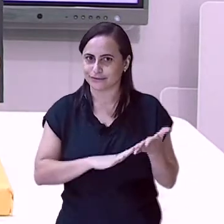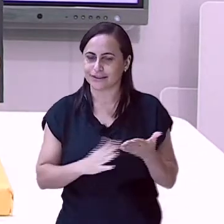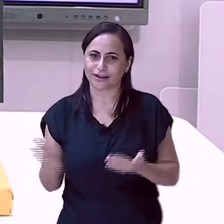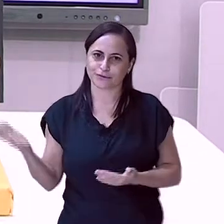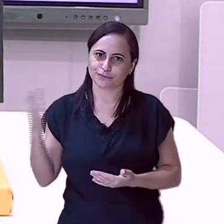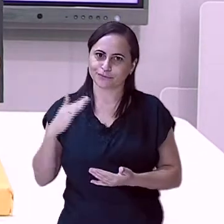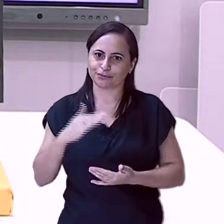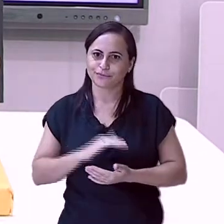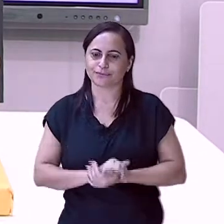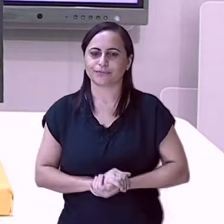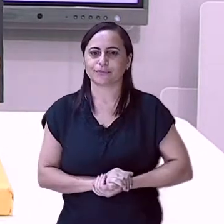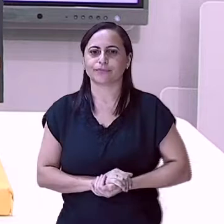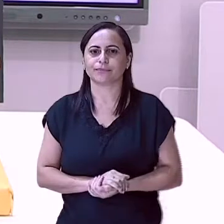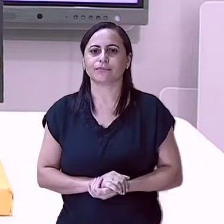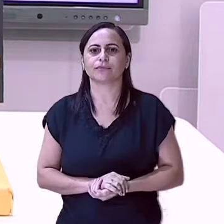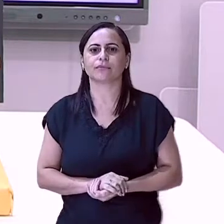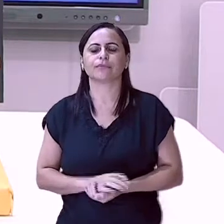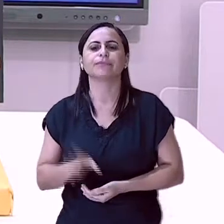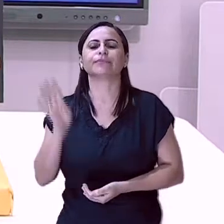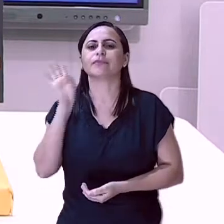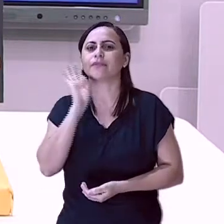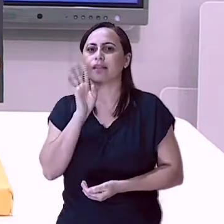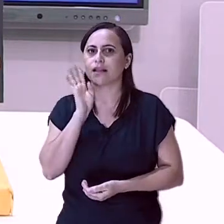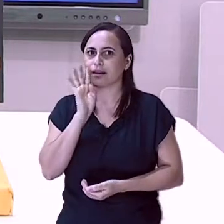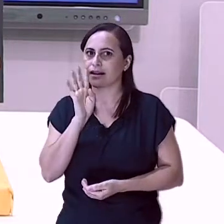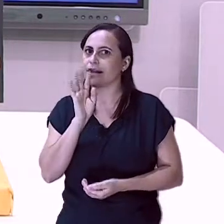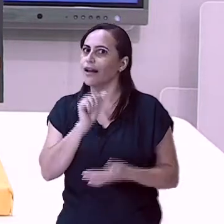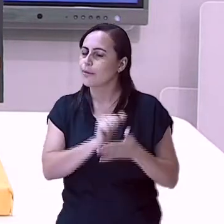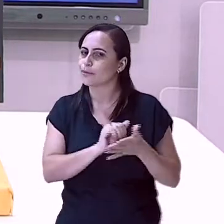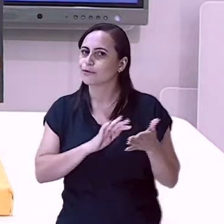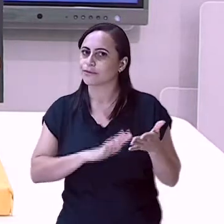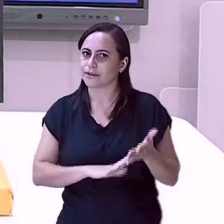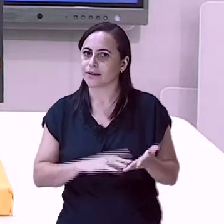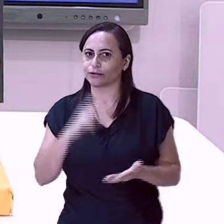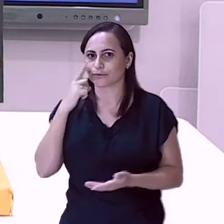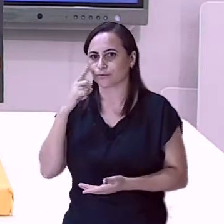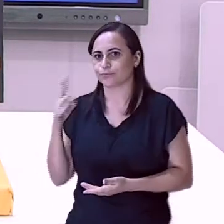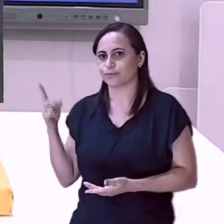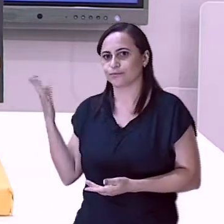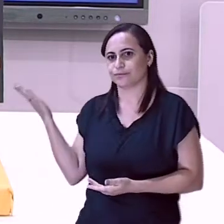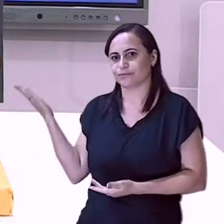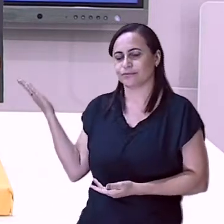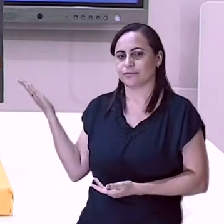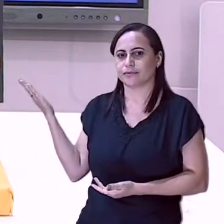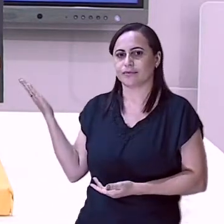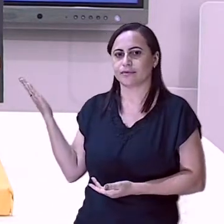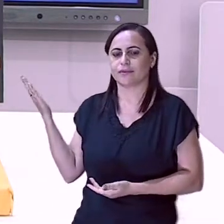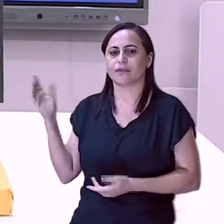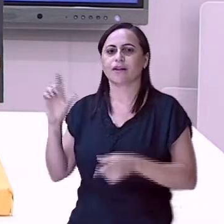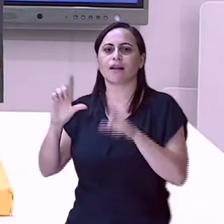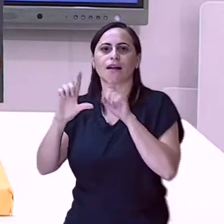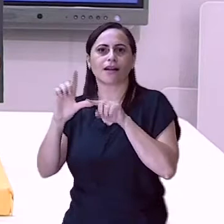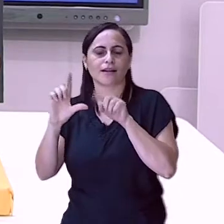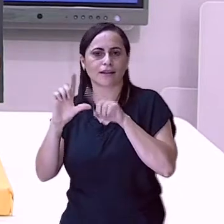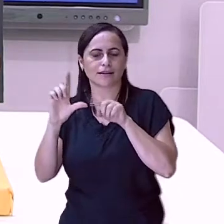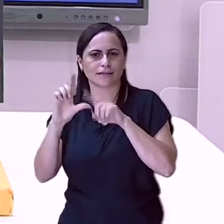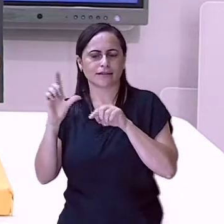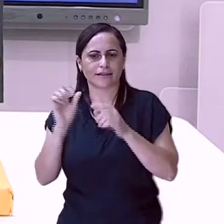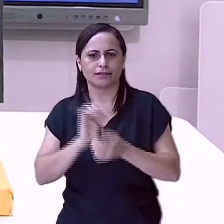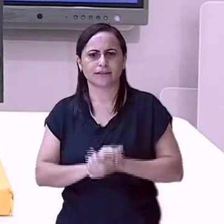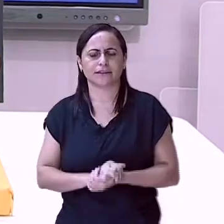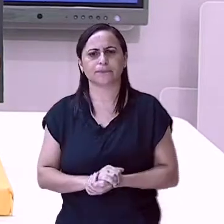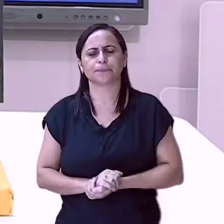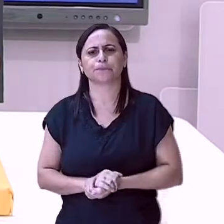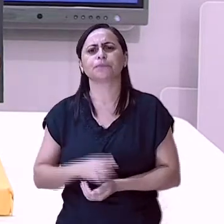Uma atividade bem legal. Olha! De letras. Nós